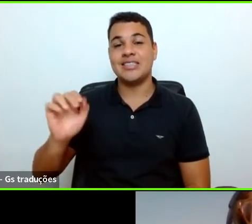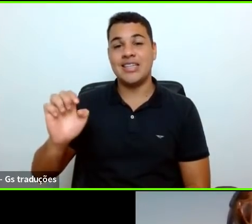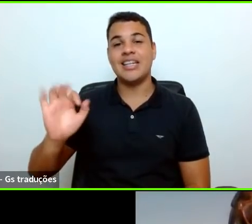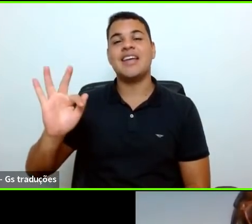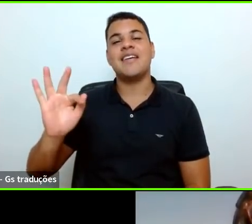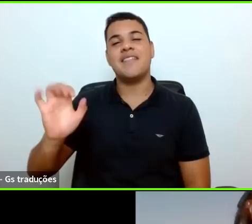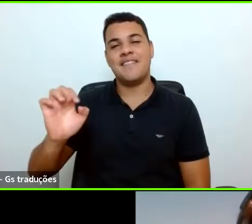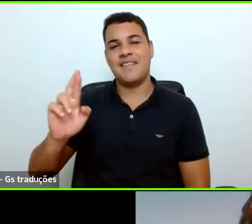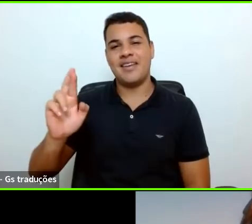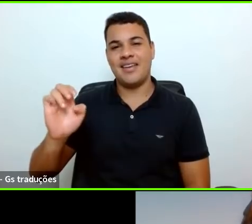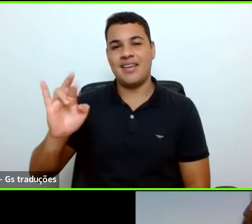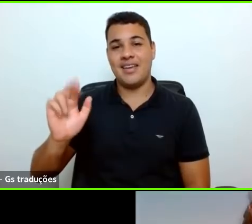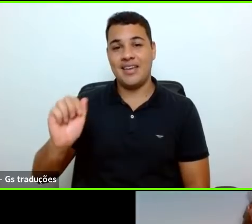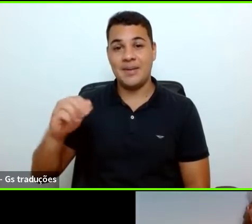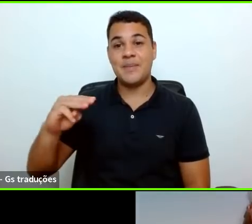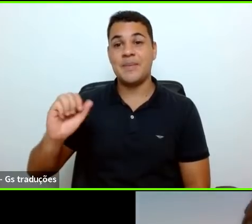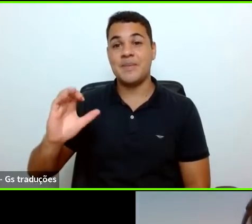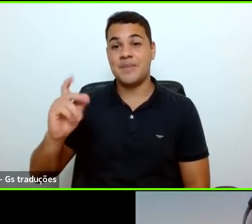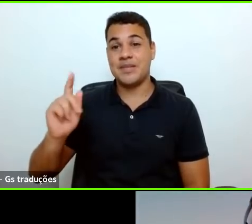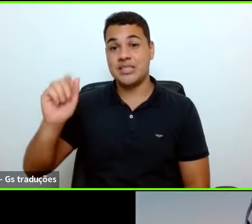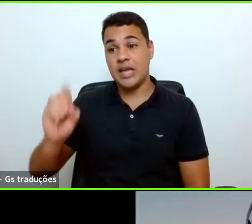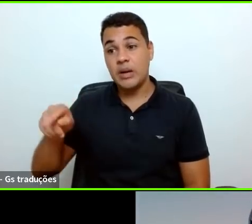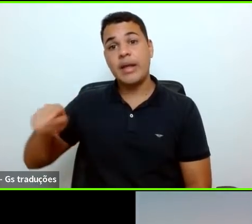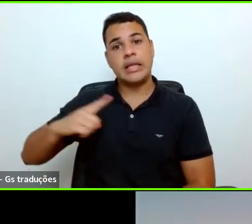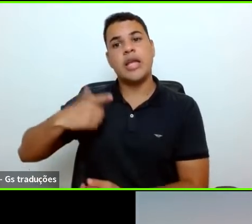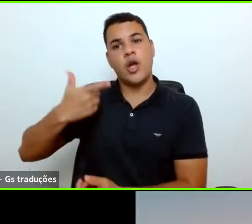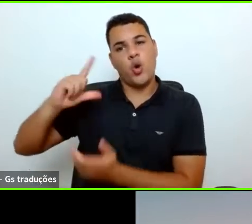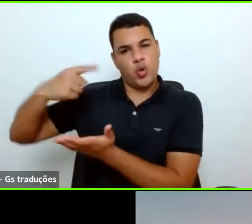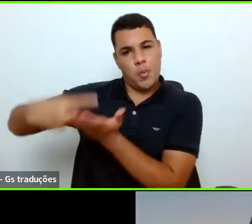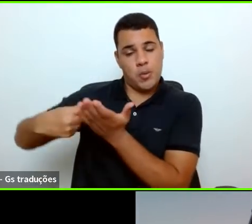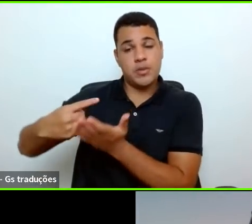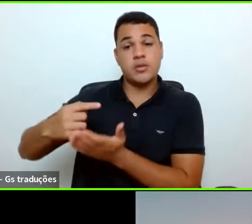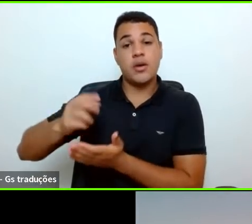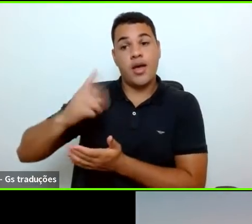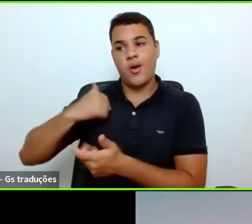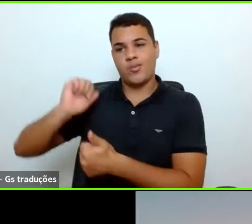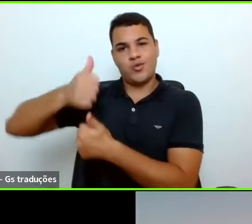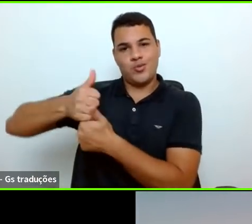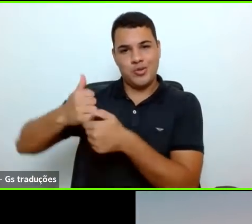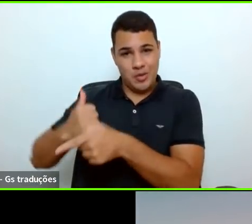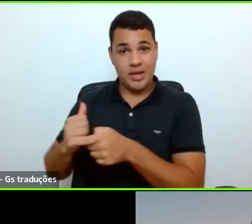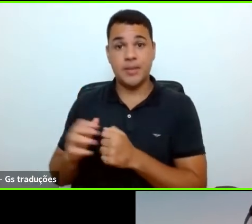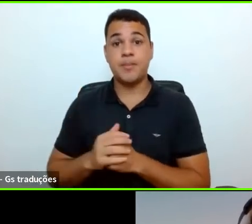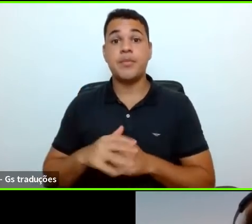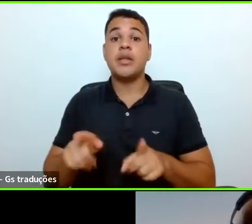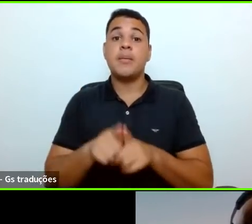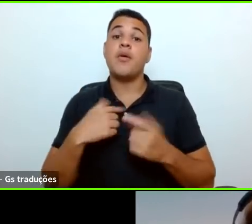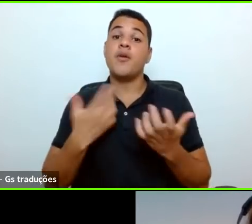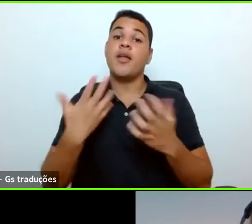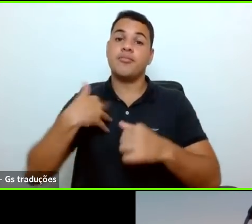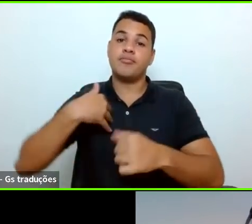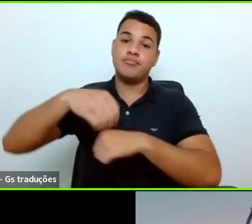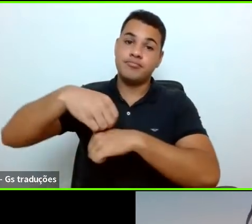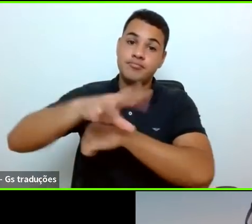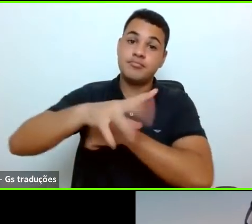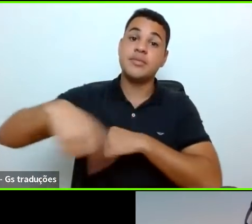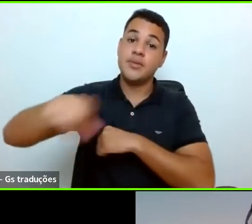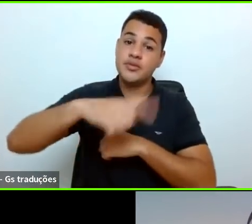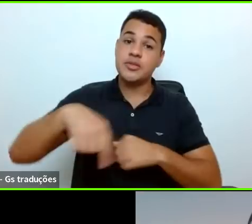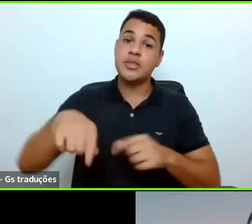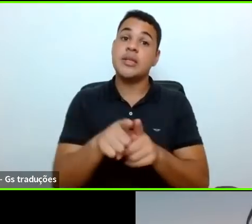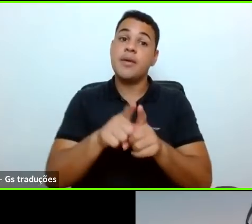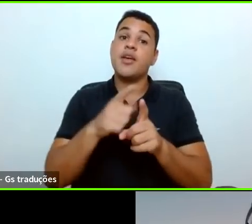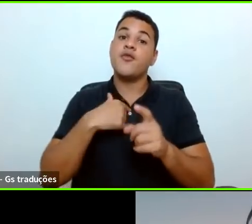está com outros compromissos, mas eu vim aqui, a convite, para fazer uma fala, mas também vou anunciar o